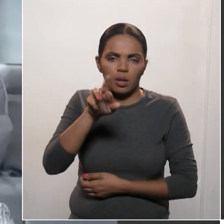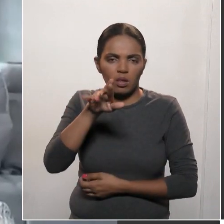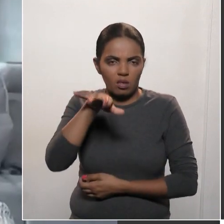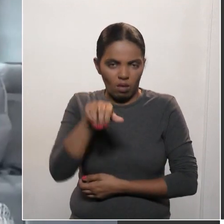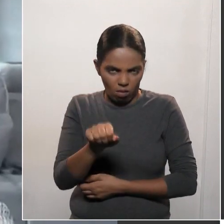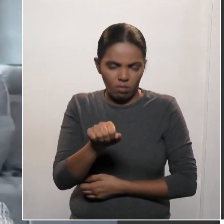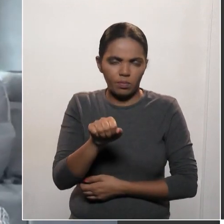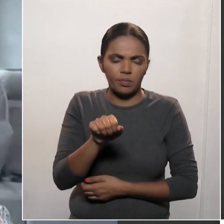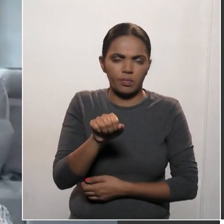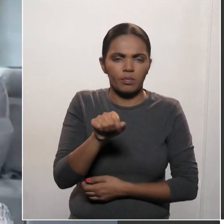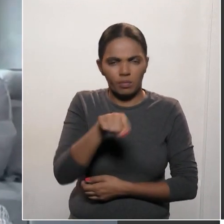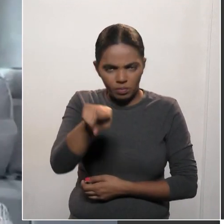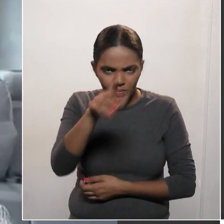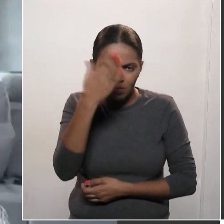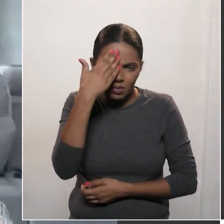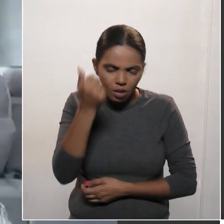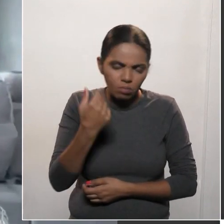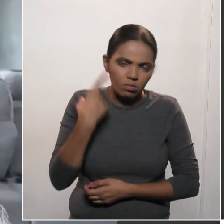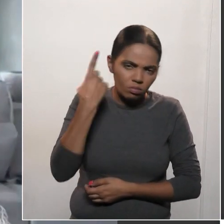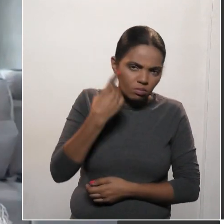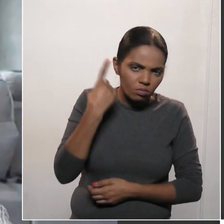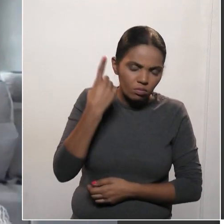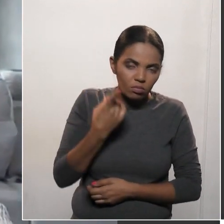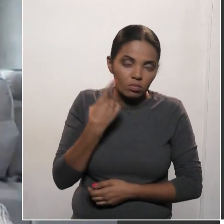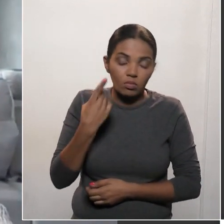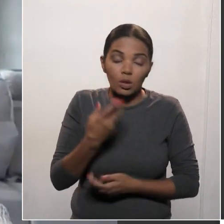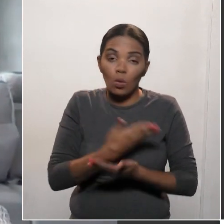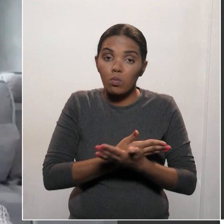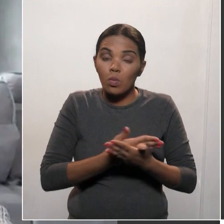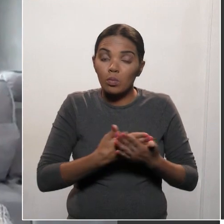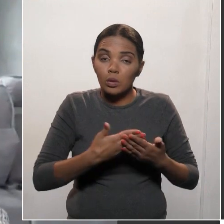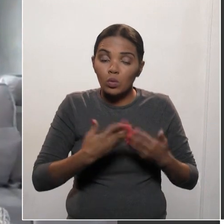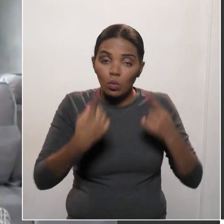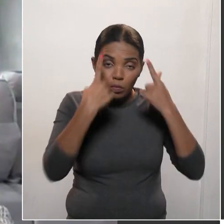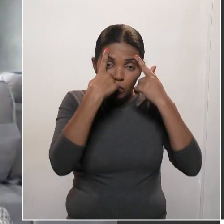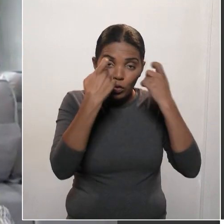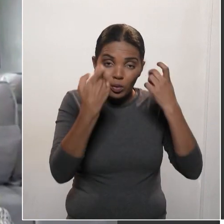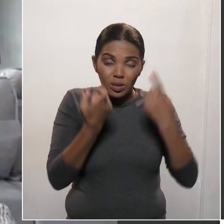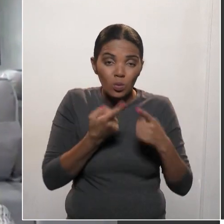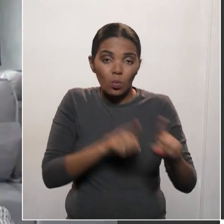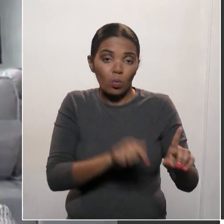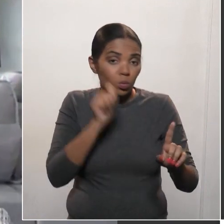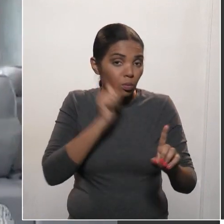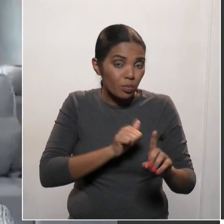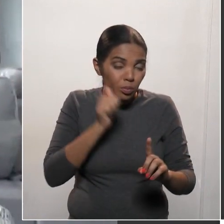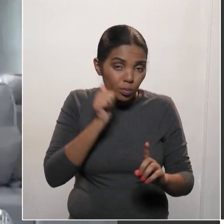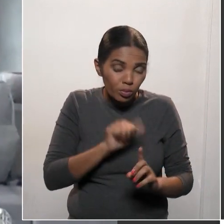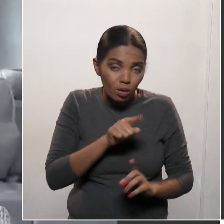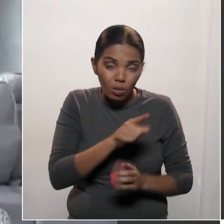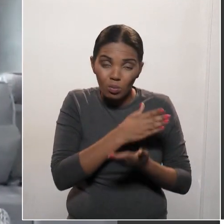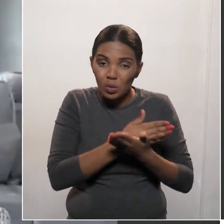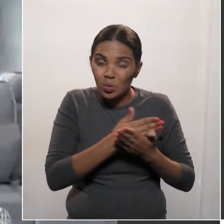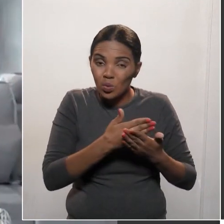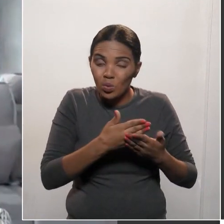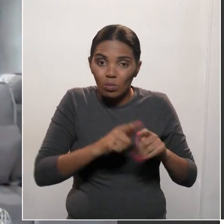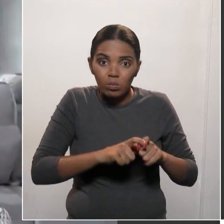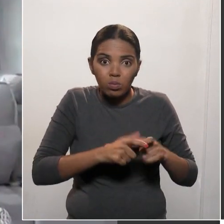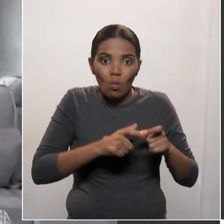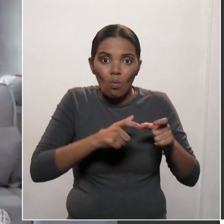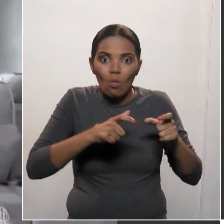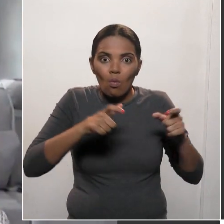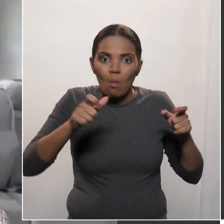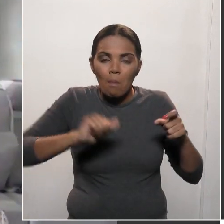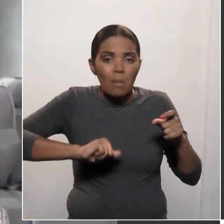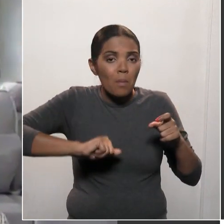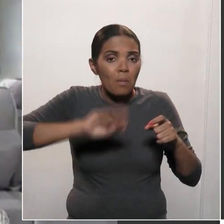deputados, que o aumento de violência contra a mulher durante a quarentena tem se dado com mais de